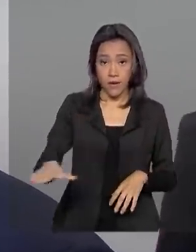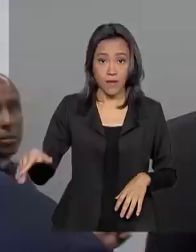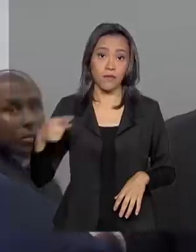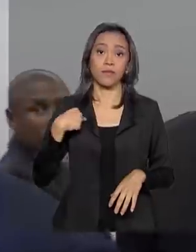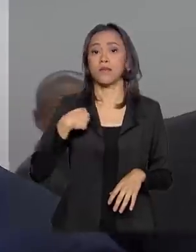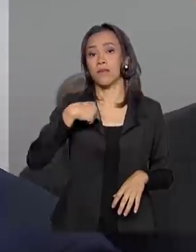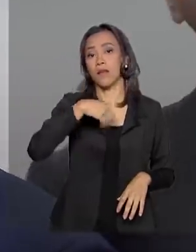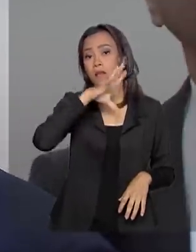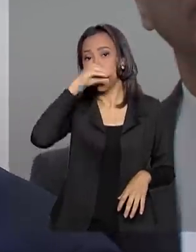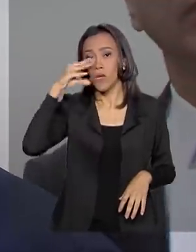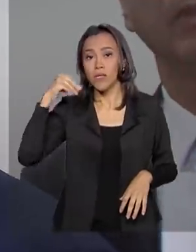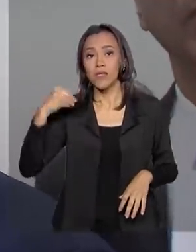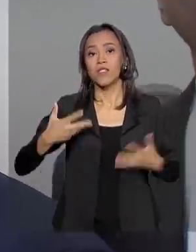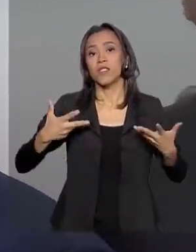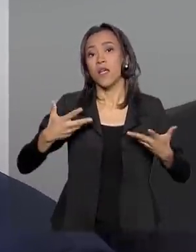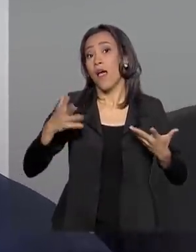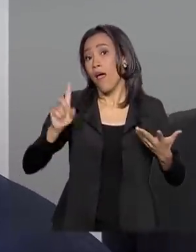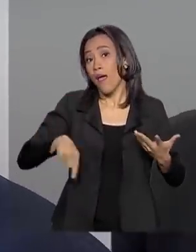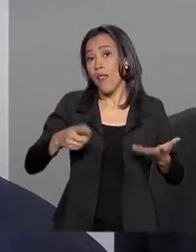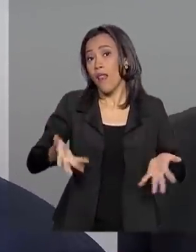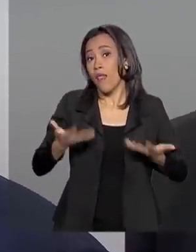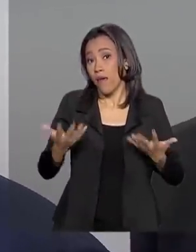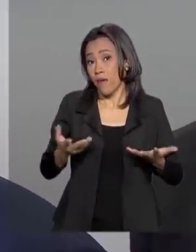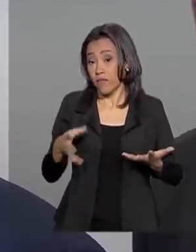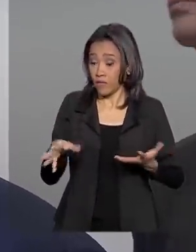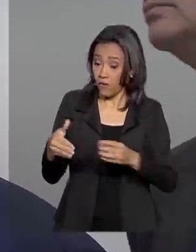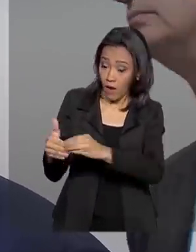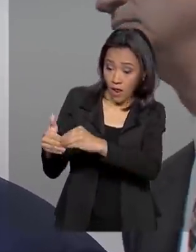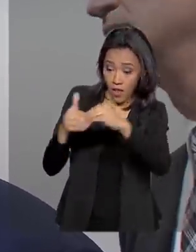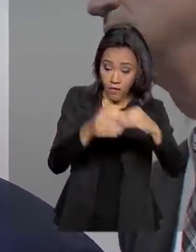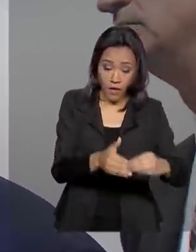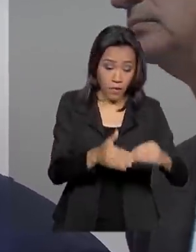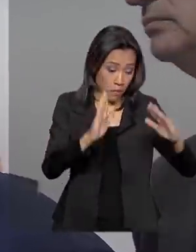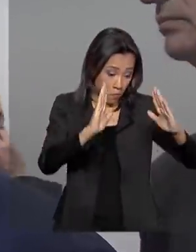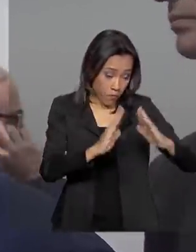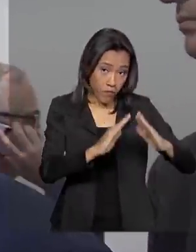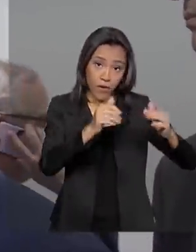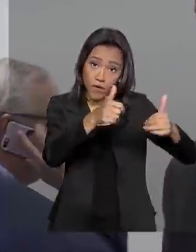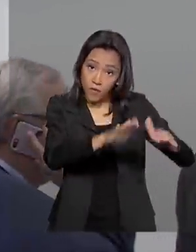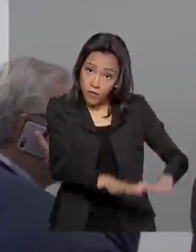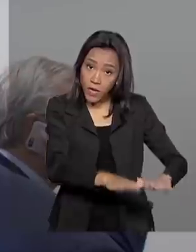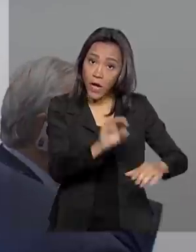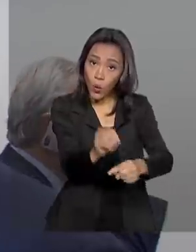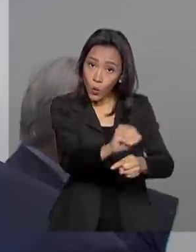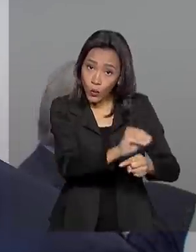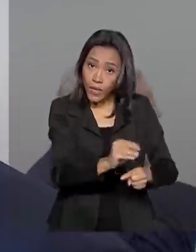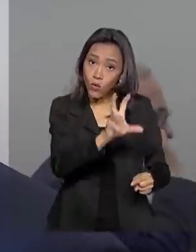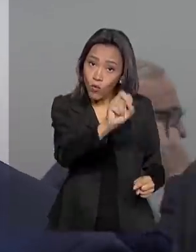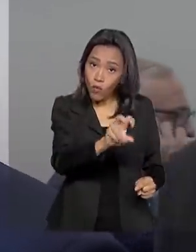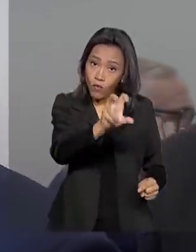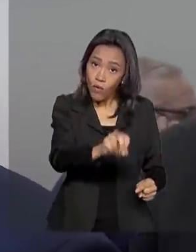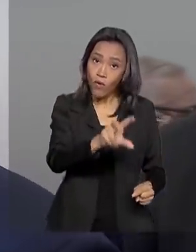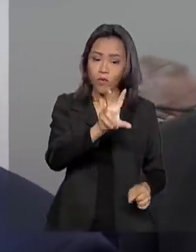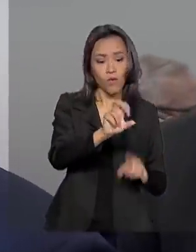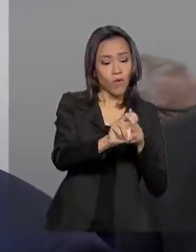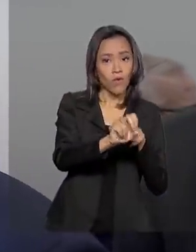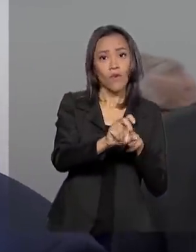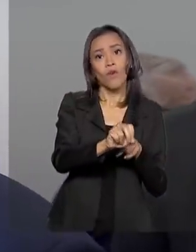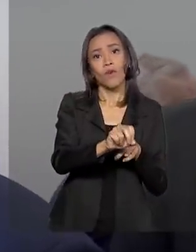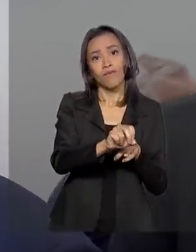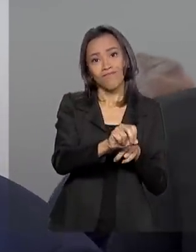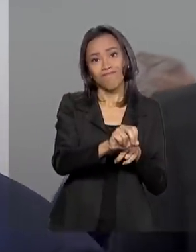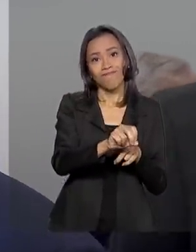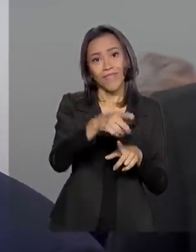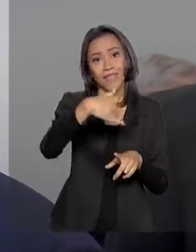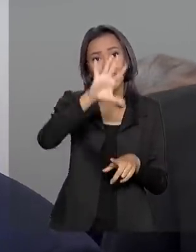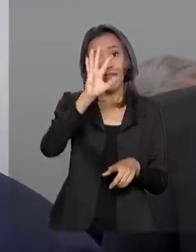leves. Se for para colocá-los com avós, aos cuidados, vão contaminar aqueles que eu mais quero proteger, que